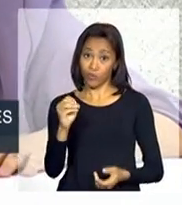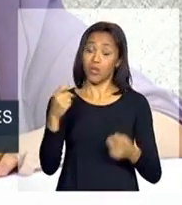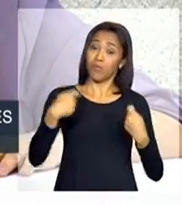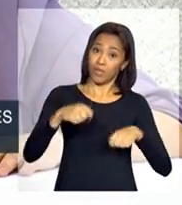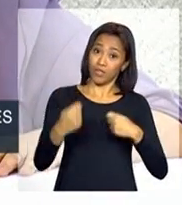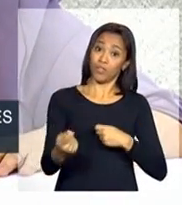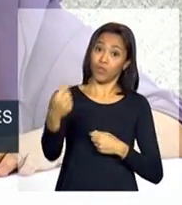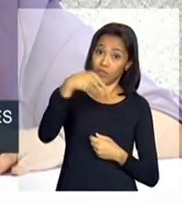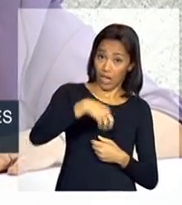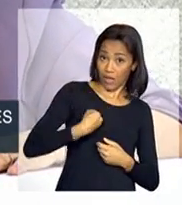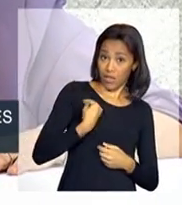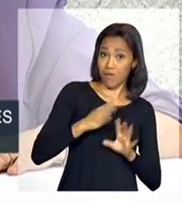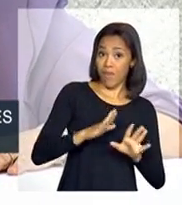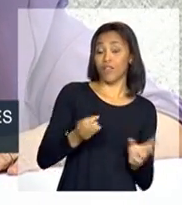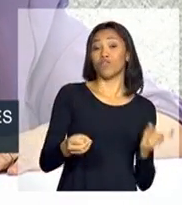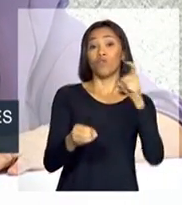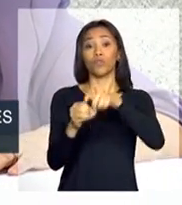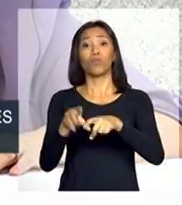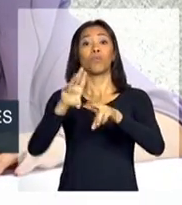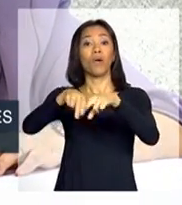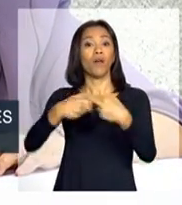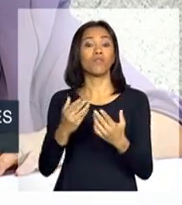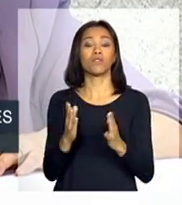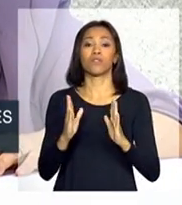velório da secretária que faleceu lá.